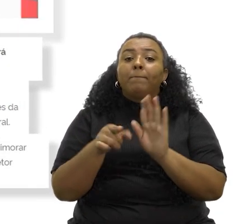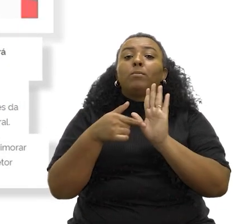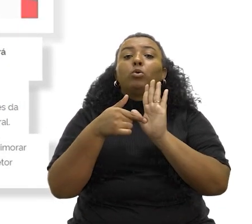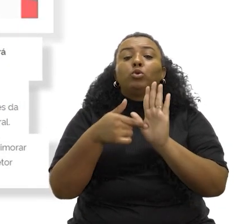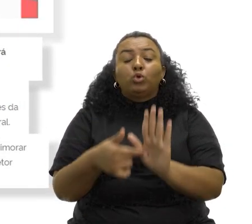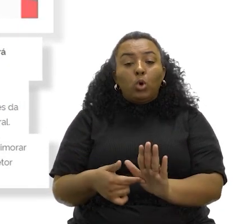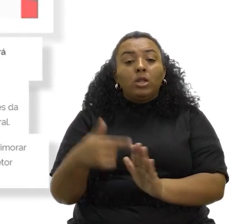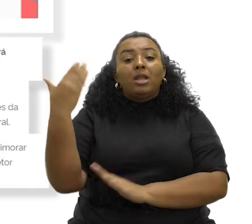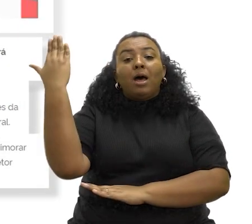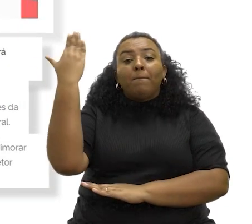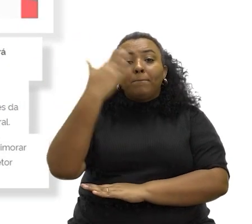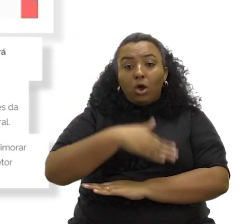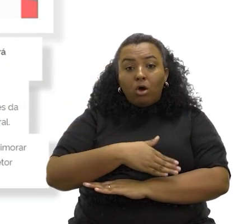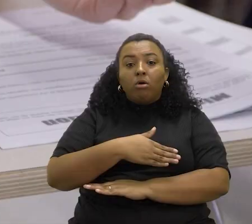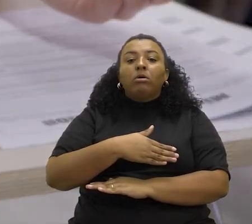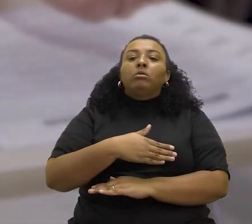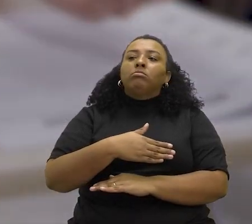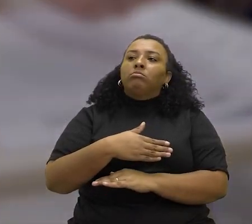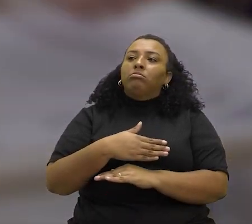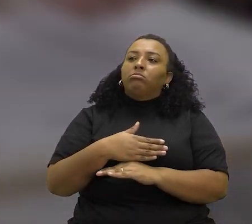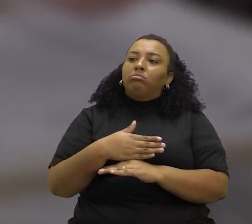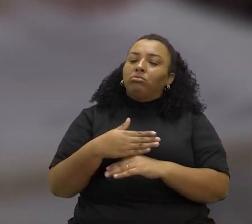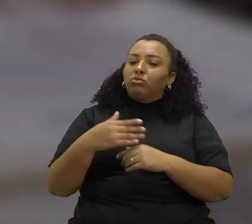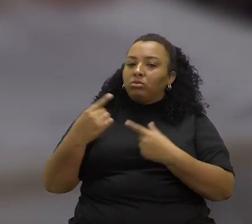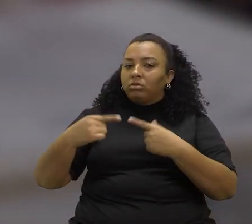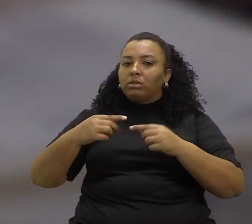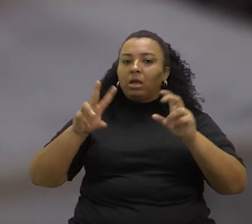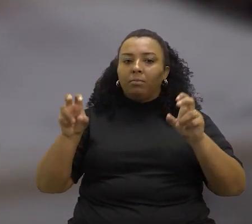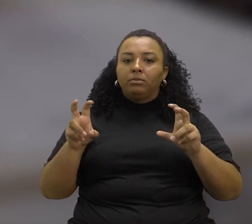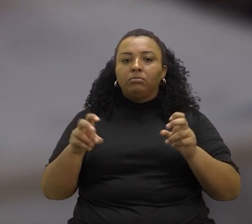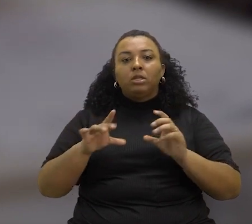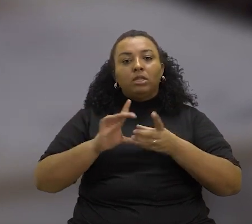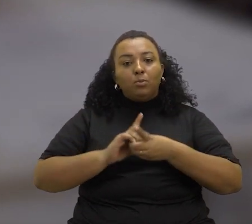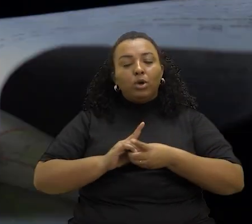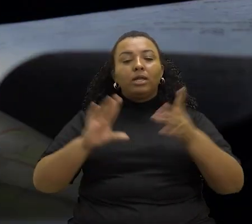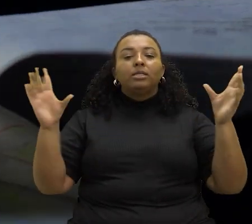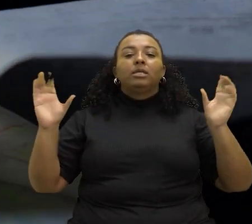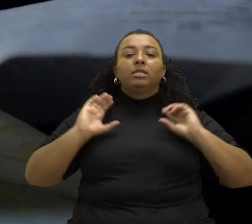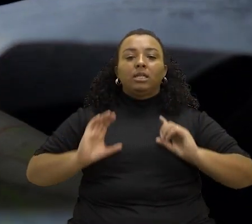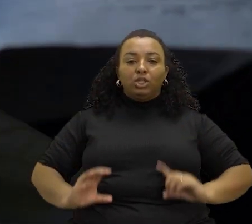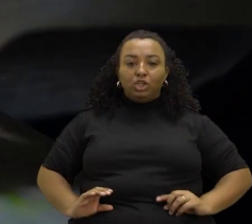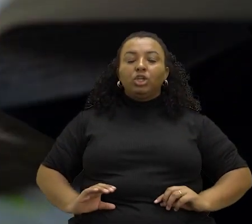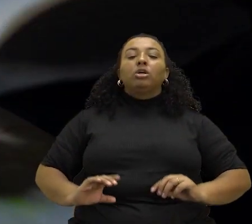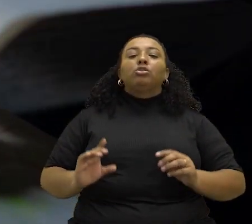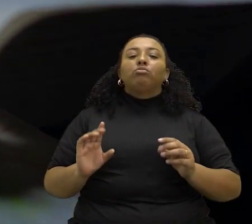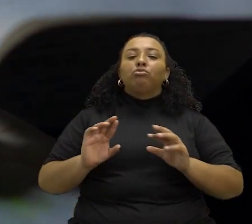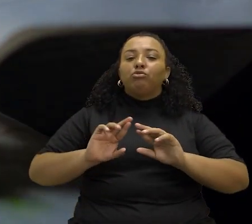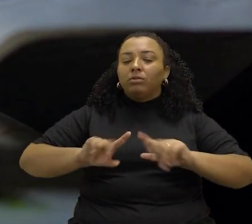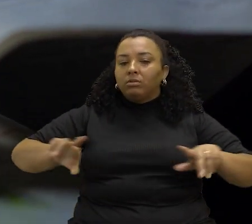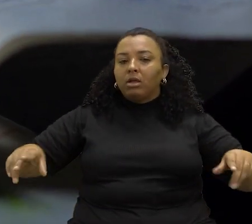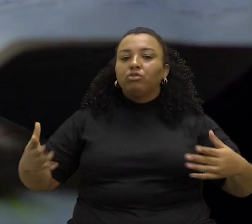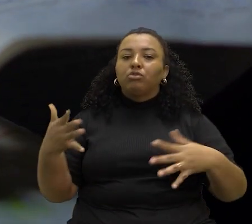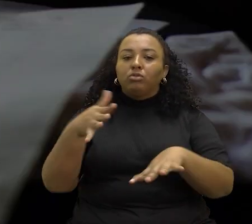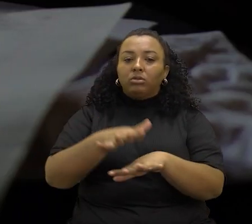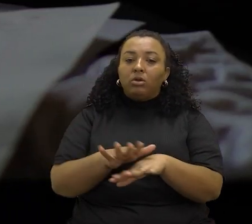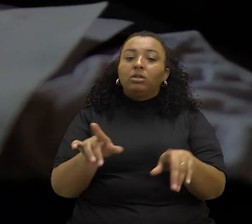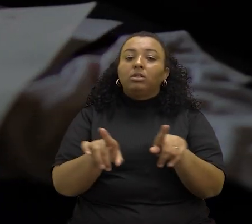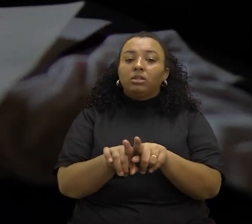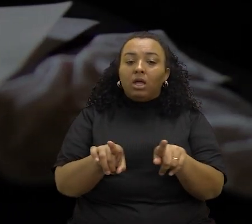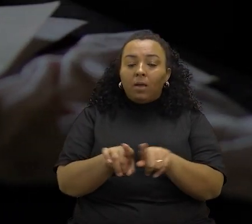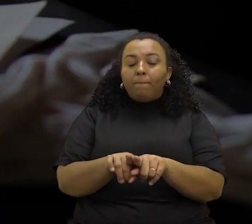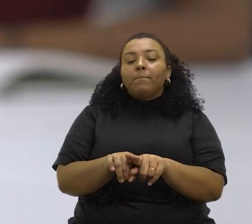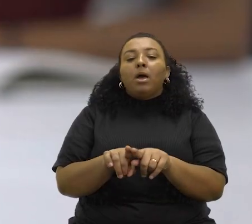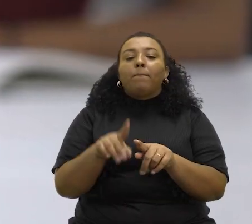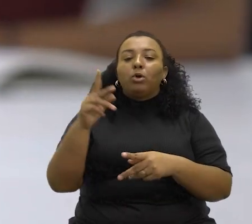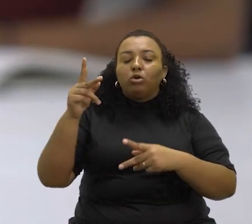trouxe para as provas a discussão de temas como democracia e cidadania, diversidade e inclusão e o Programa Nacional de Direitos